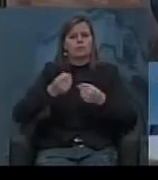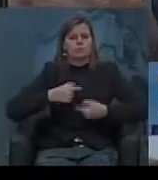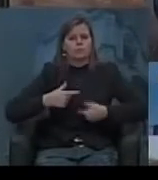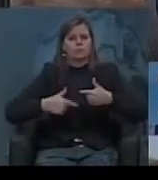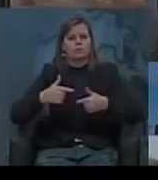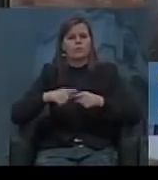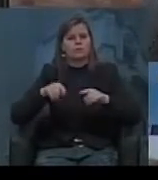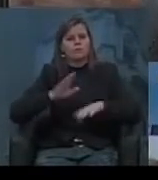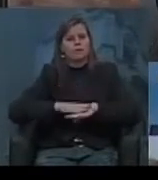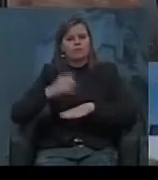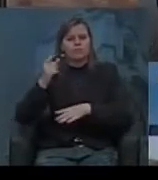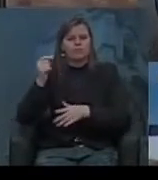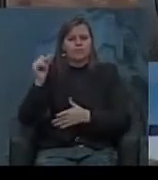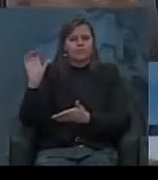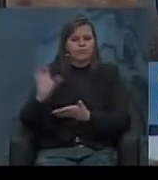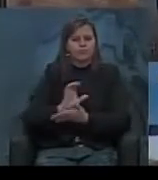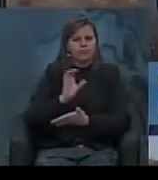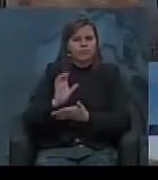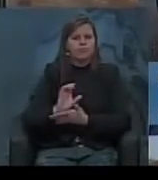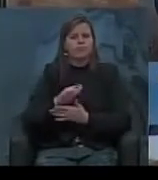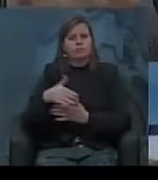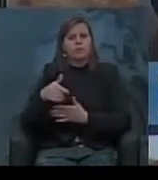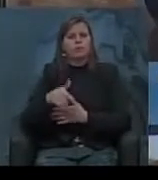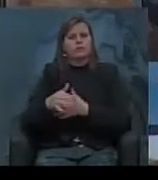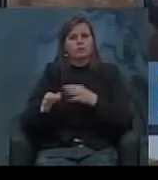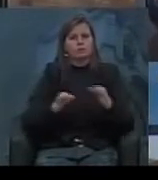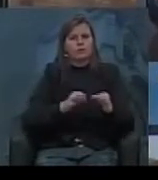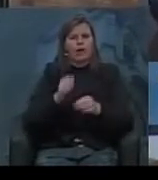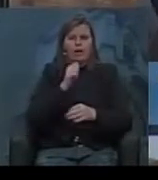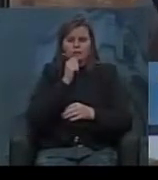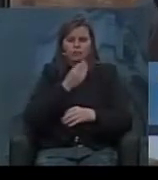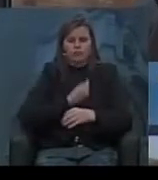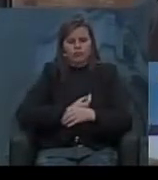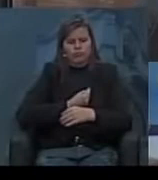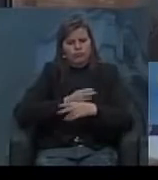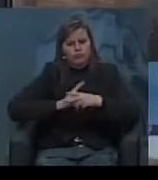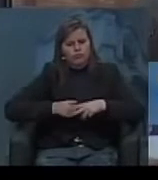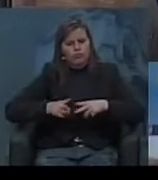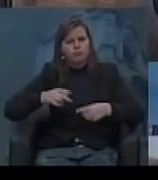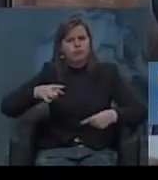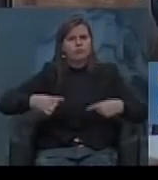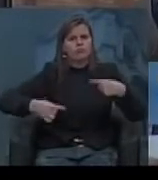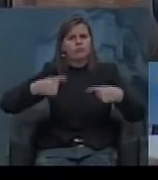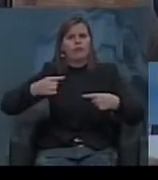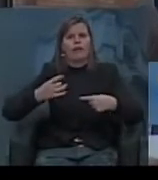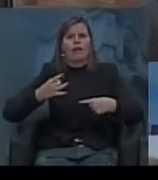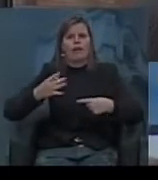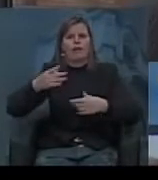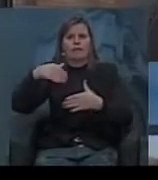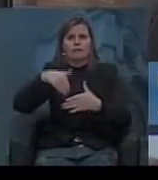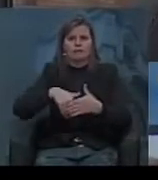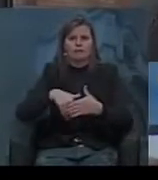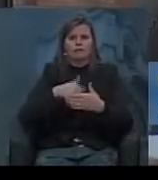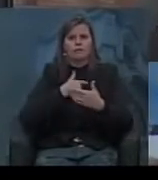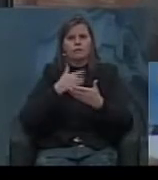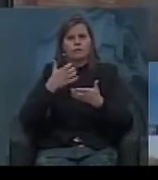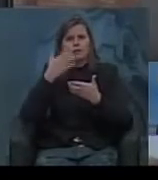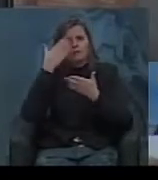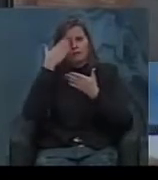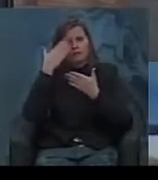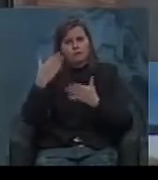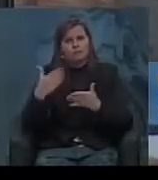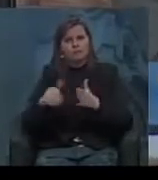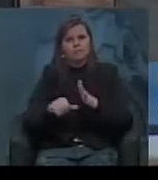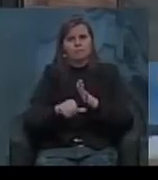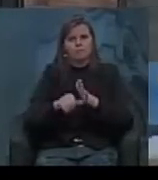mas um capital mais financeiro. De certa forma, esses projetos ainda estão em curso e sendo disputados a cada eleições. Eu queria agradecer,